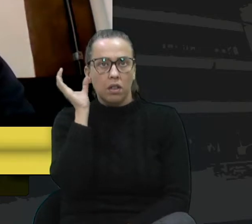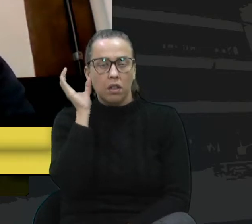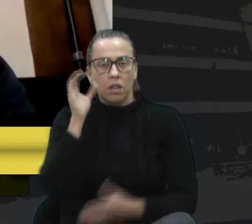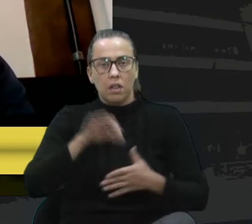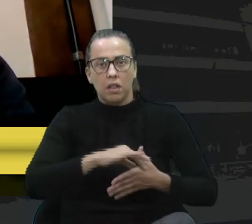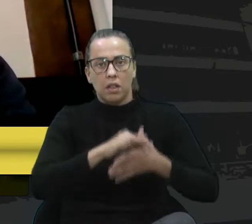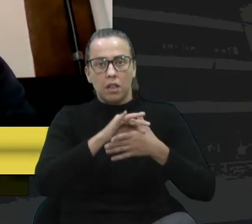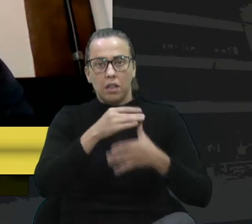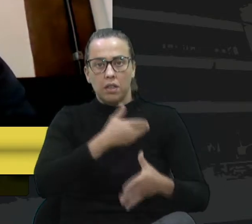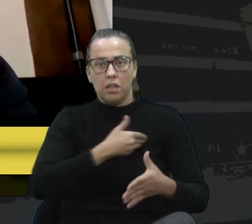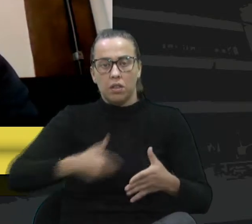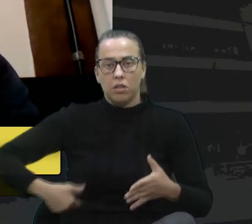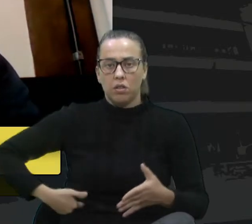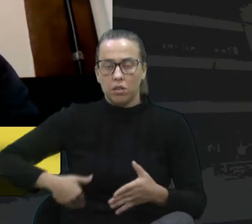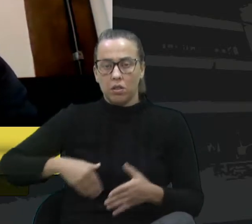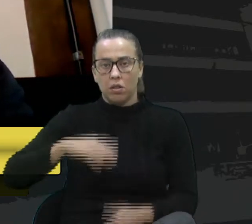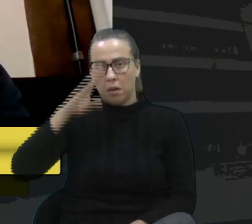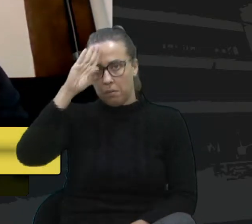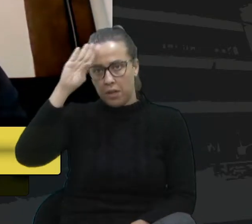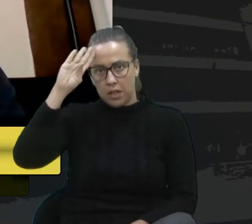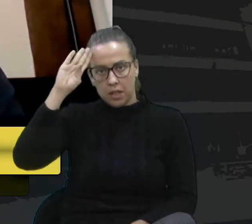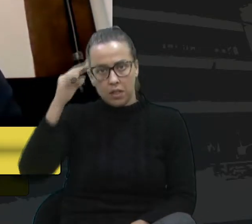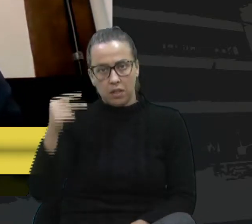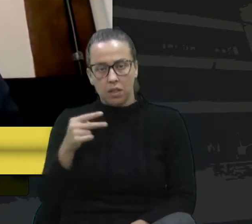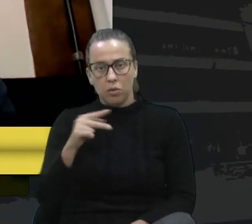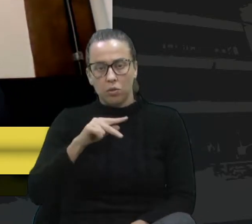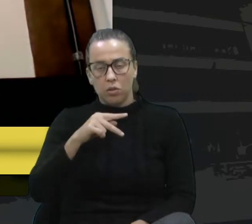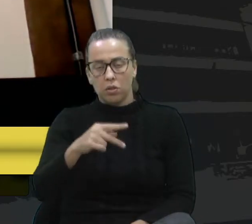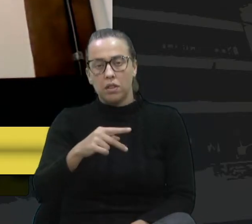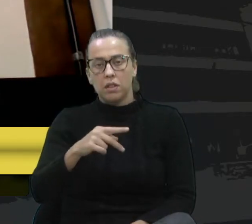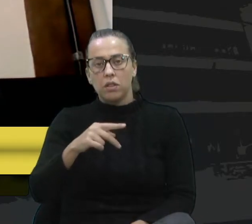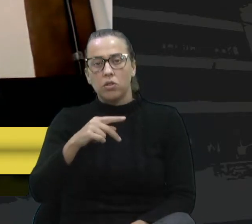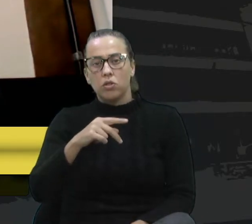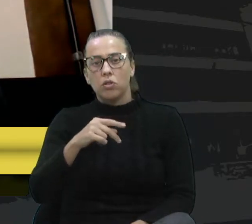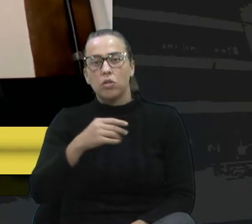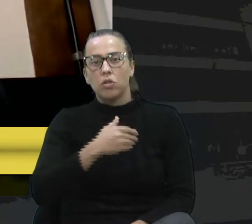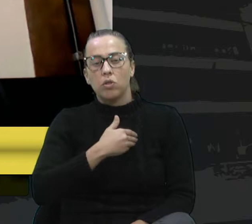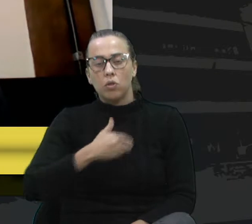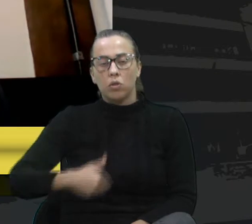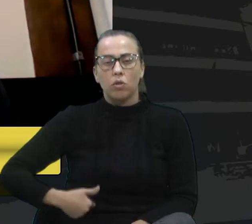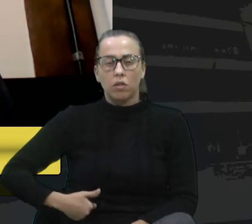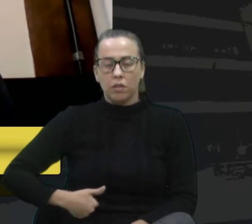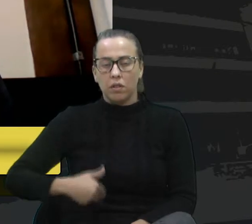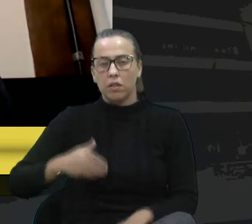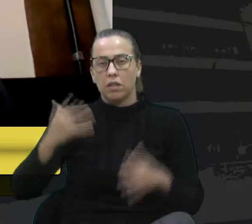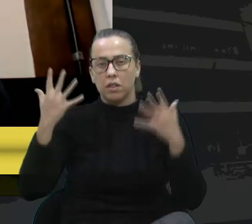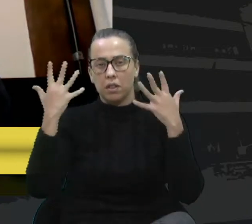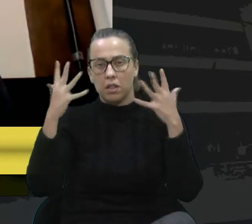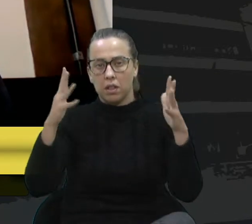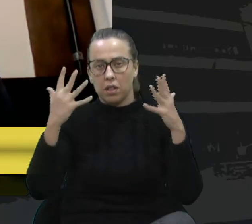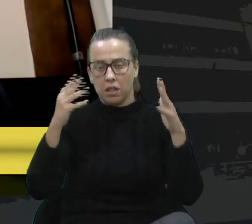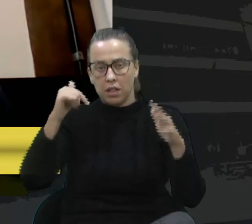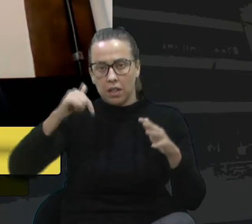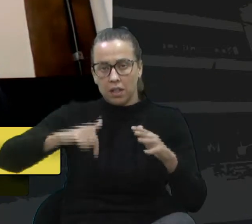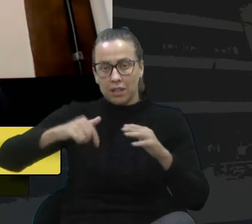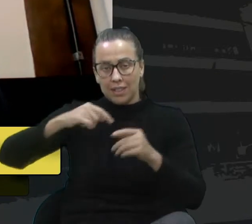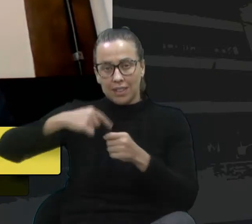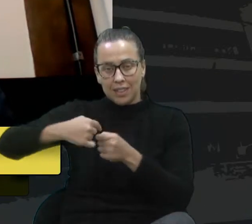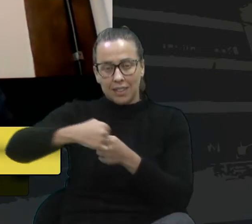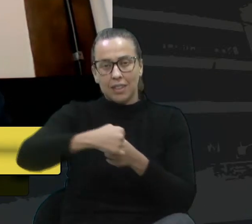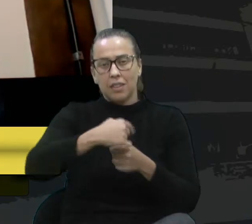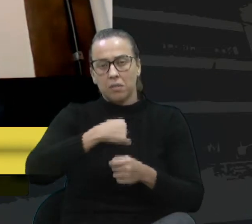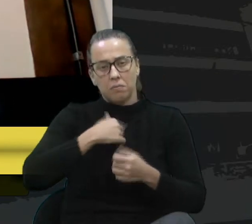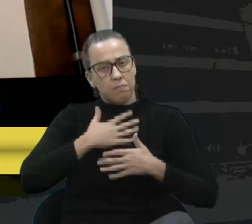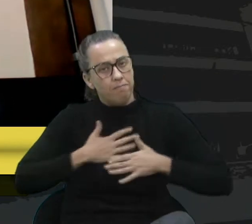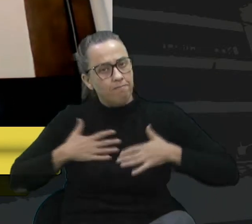governo, vereador Bressan, vice-líder do governo. Hoje eu quero fazer uma saudação especial ao nosso governo municipal. É com grande